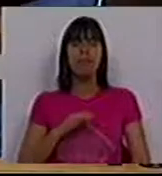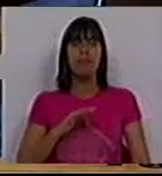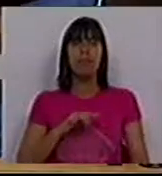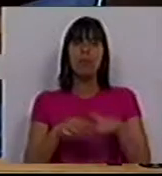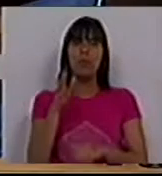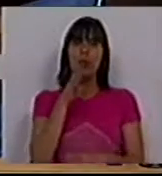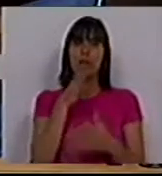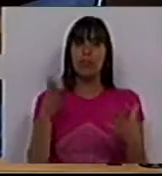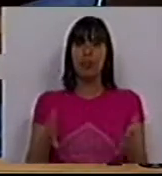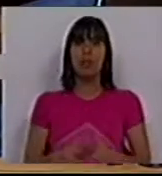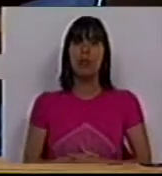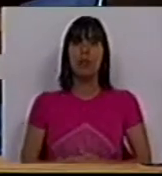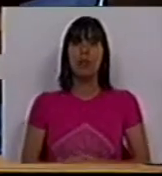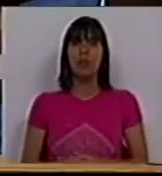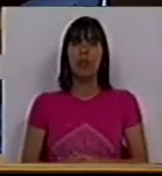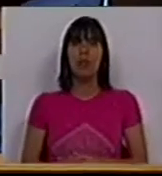Senhoras e Senhores Deputados,